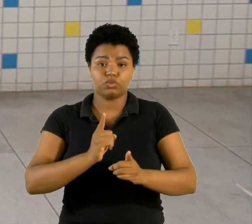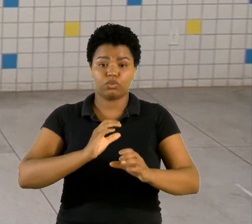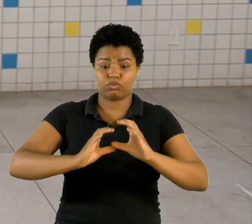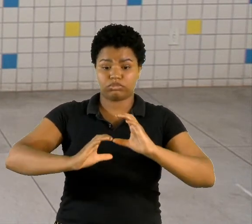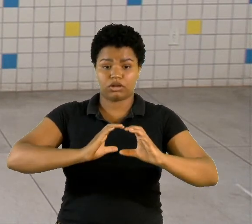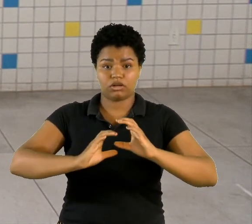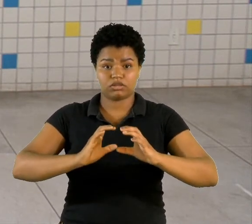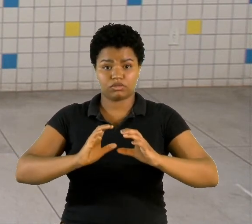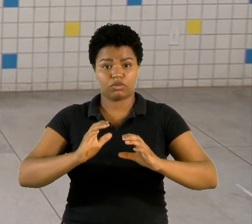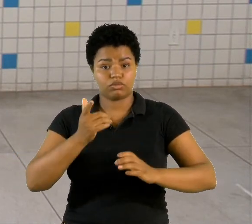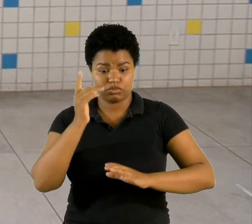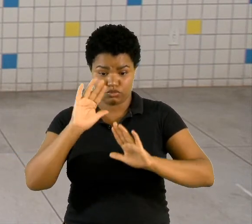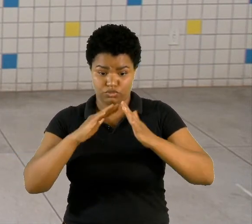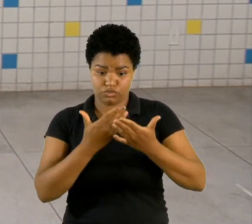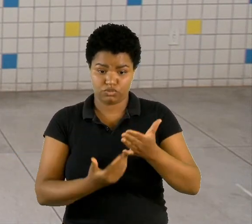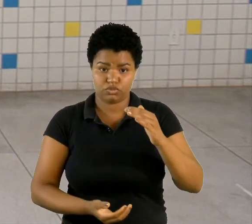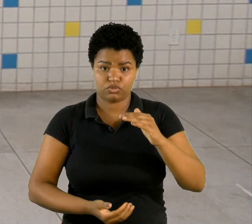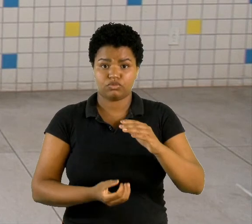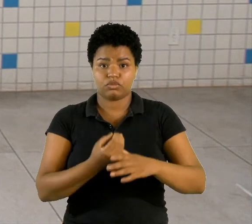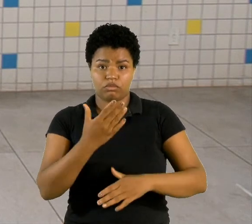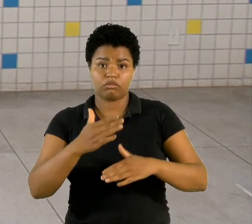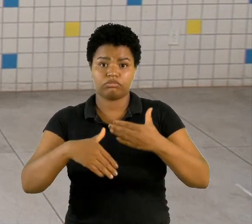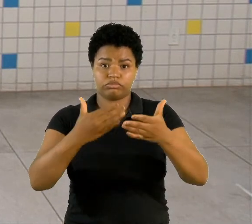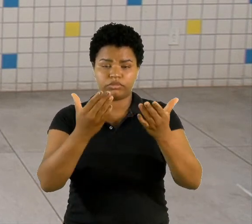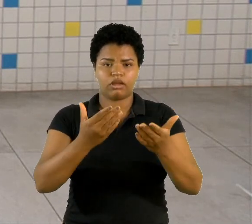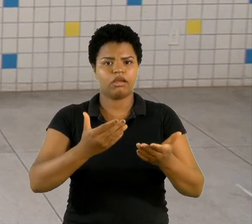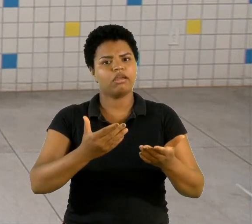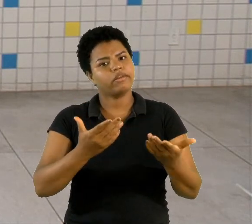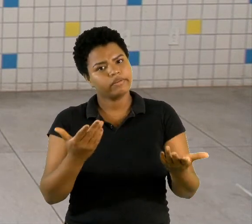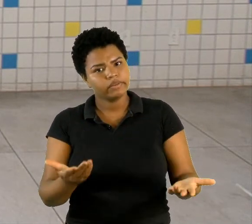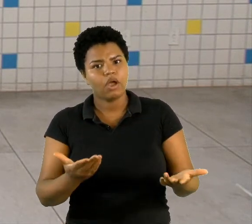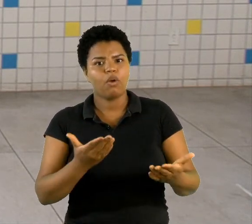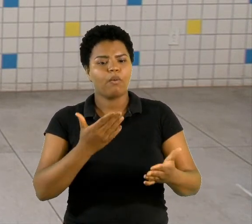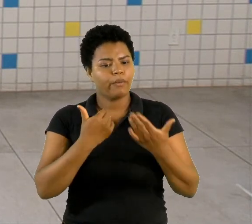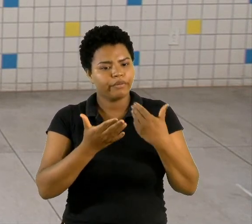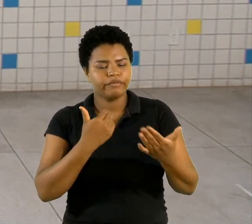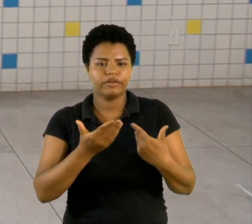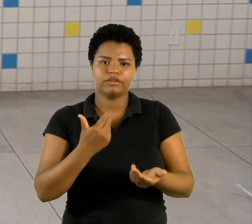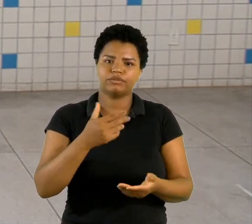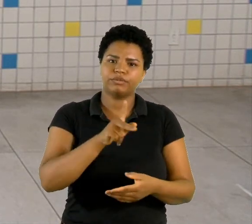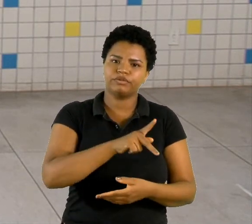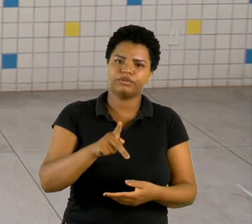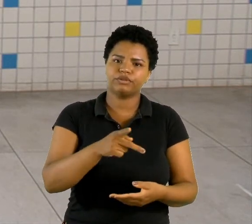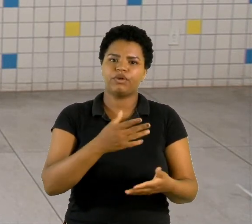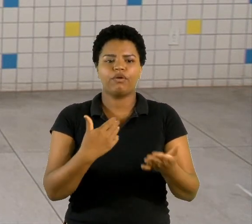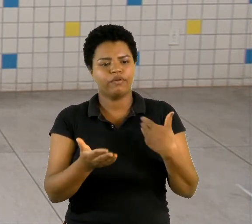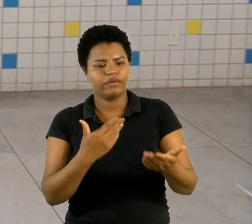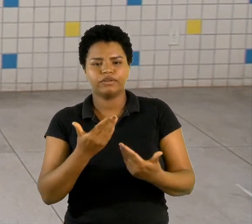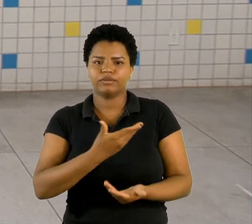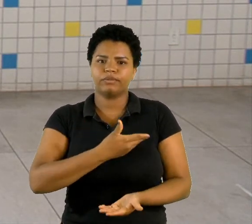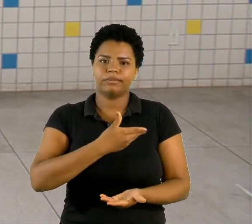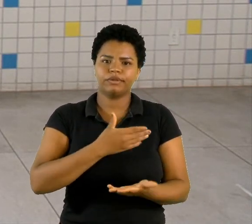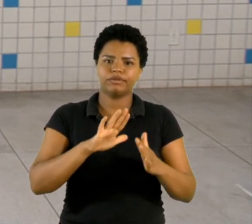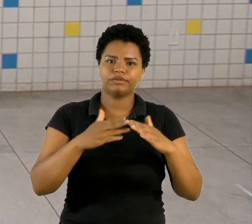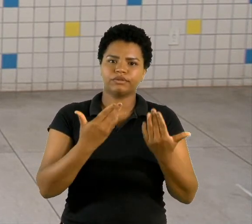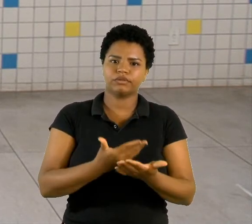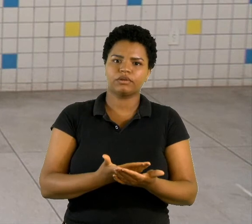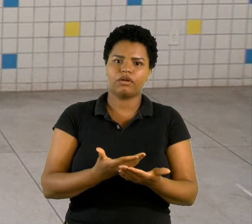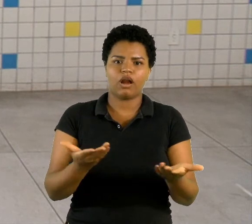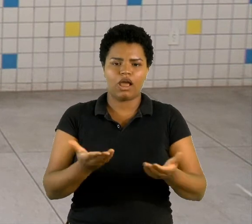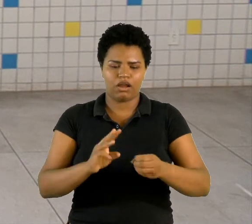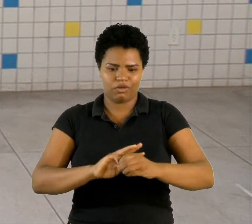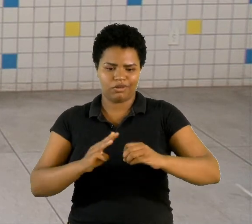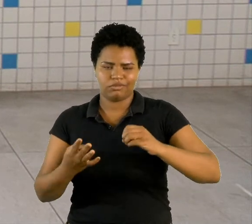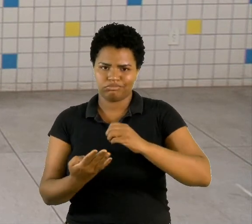acesse os seus professores, converse com eles, converse com seus colegas. Nós estamos vivendo um período de pandemia, nós não podemos